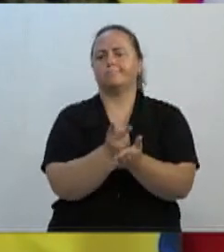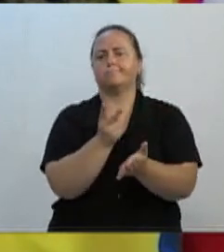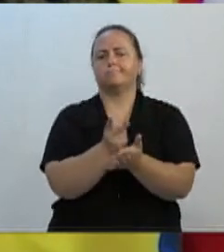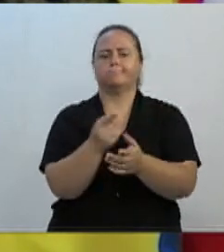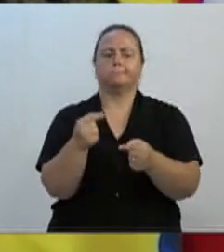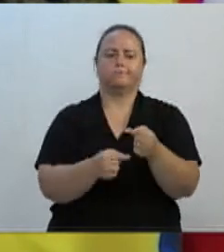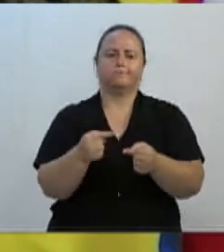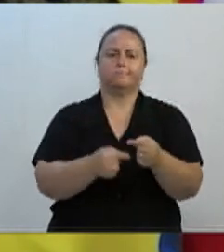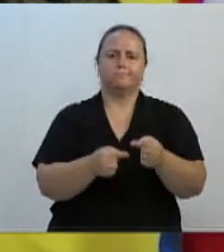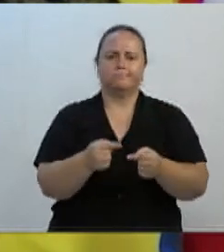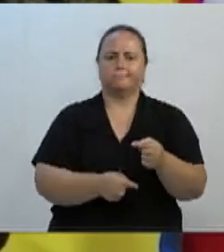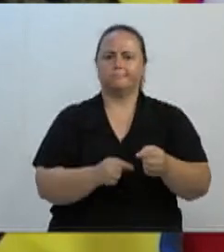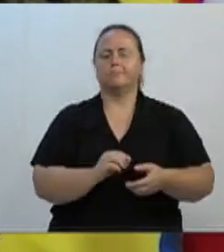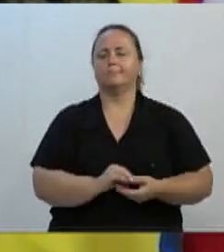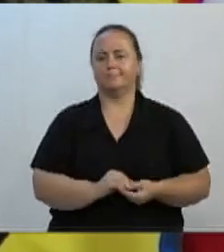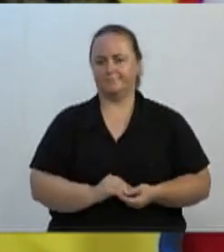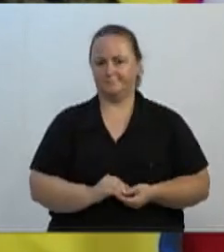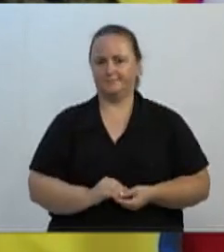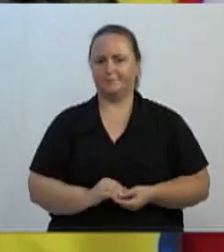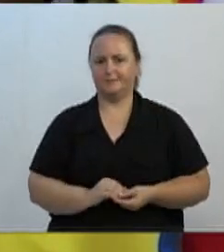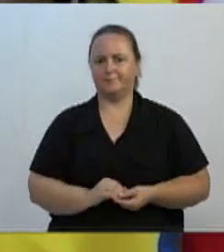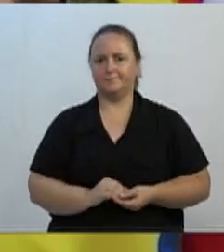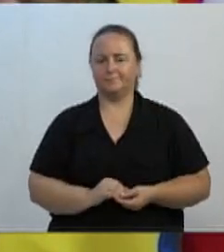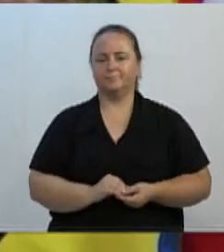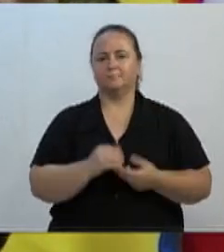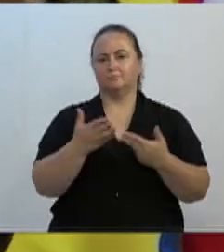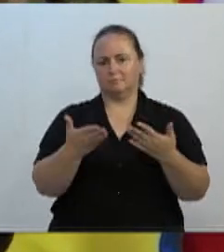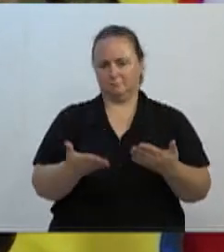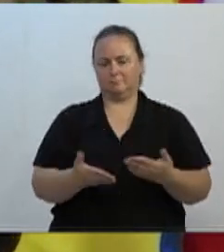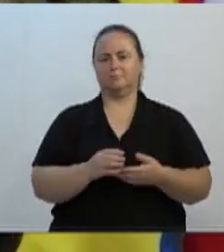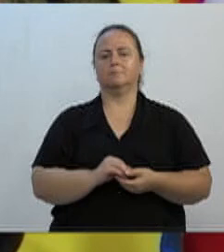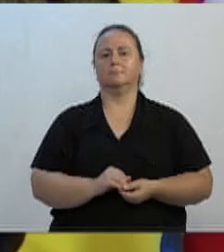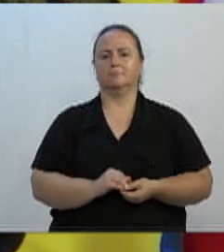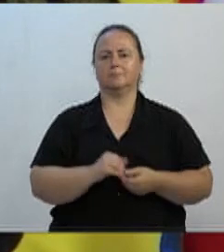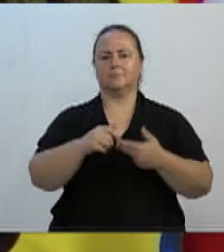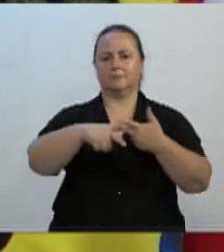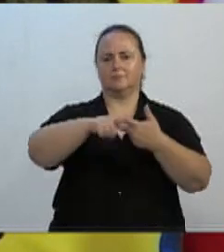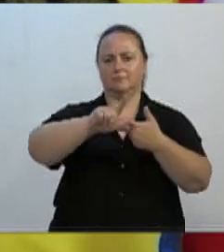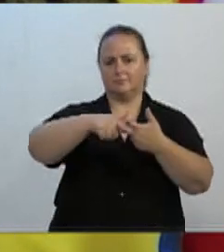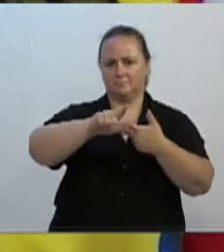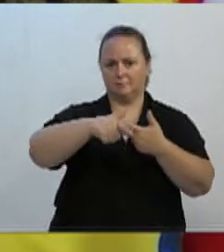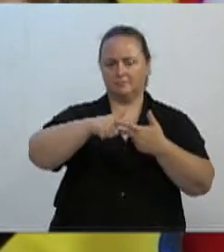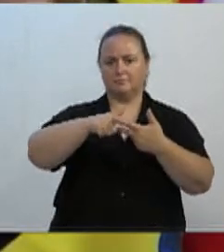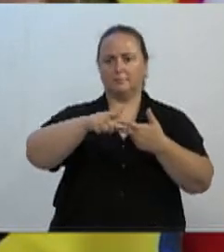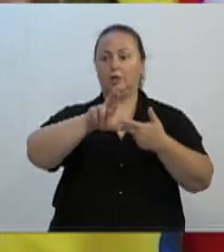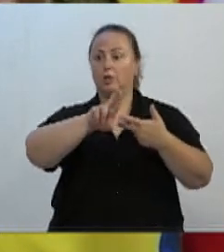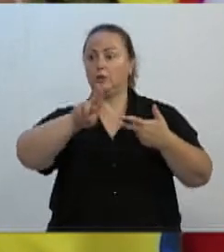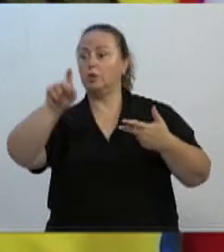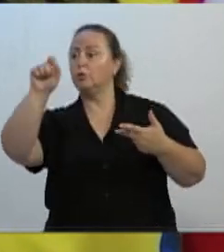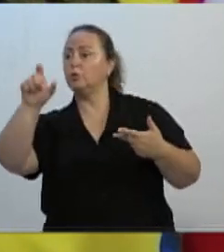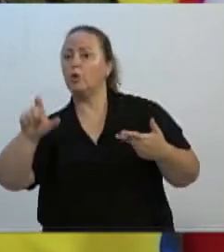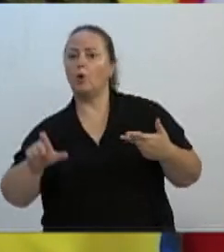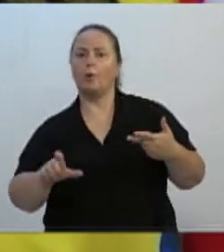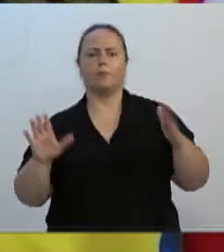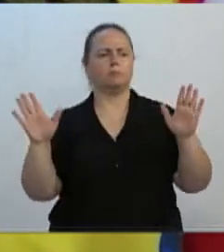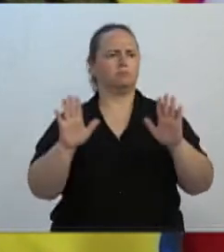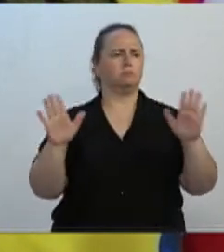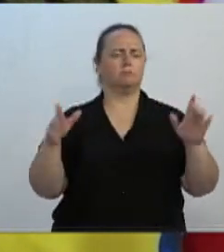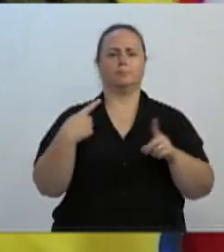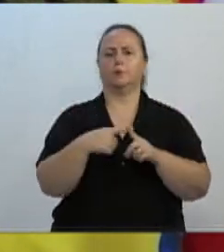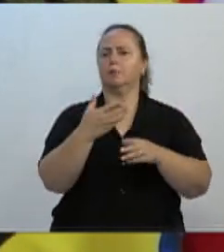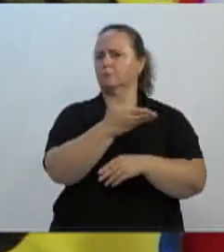O Poder Legislativo, e aqui não vou citar nome de vereadores, porque na unanimidade nos recebem,